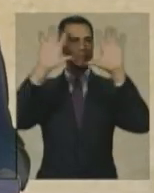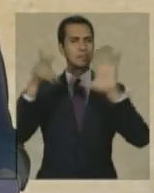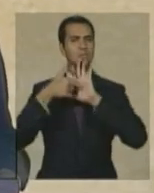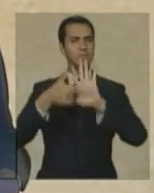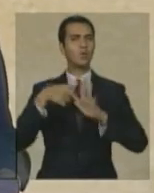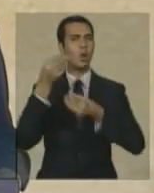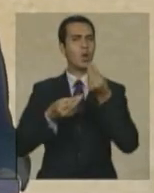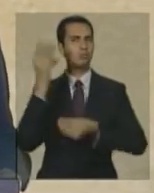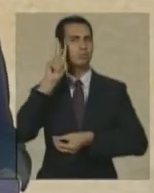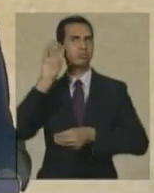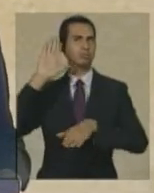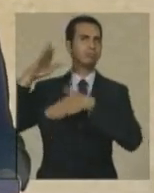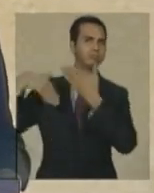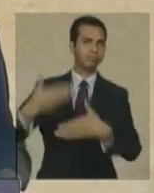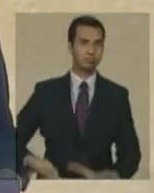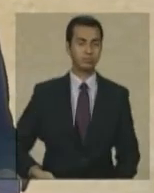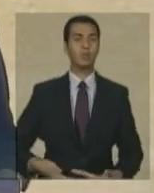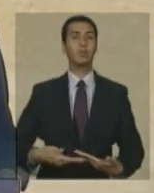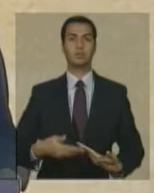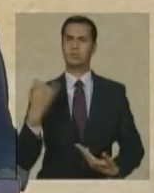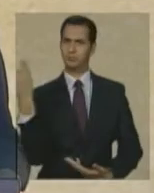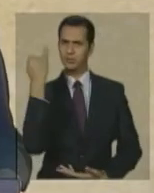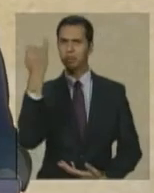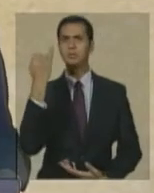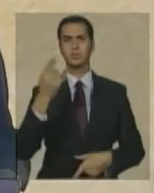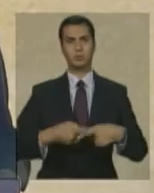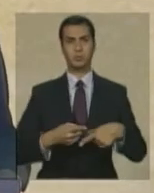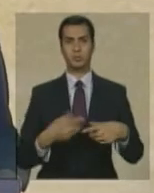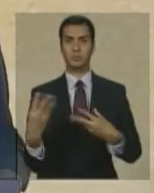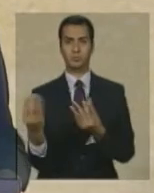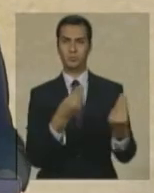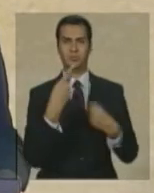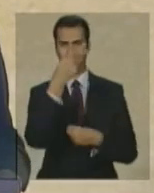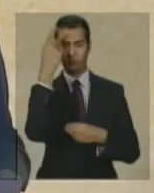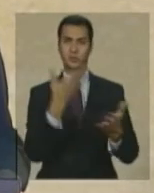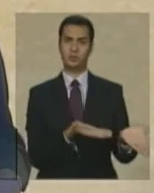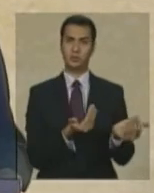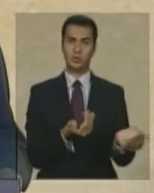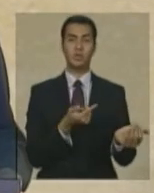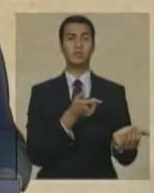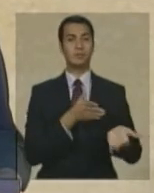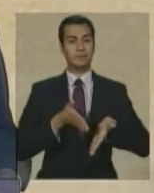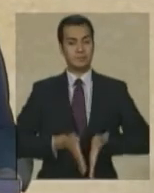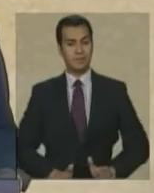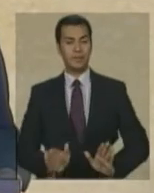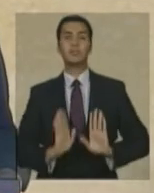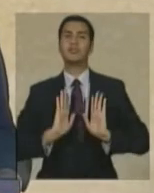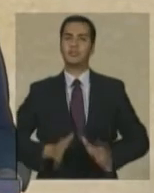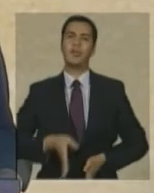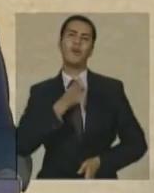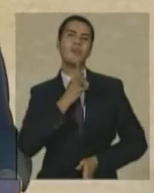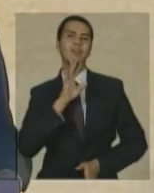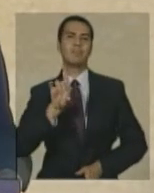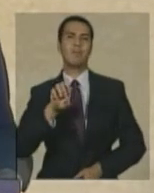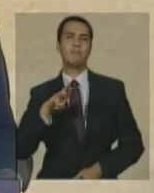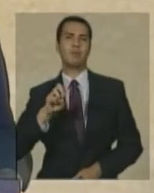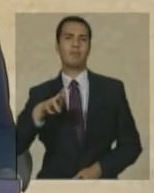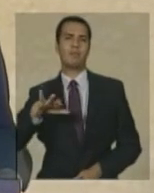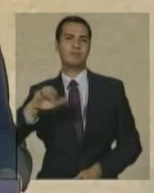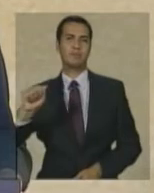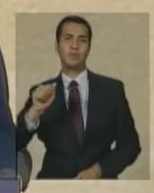oportunidade de nascer e viver sobre regime democrático interessa sobretudo